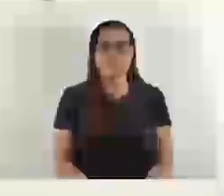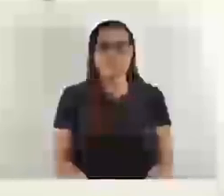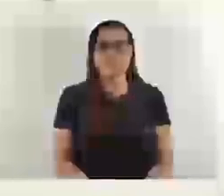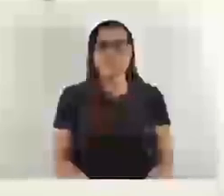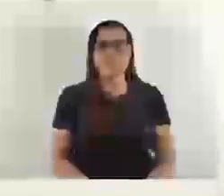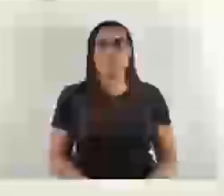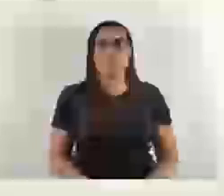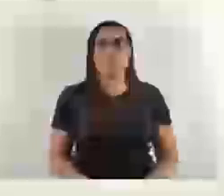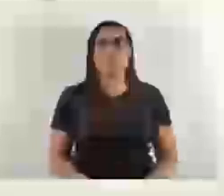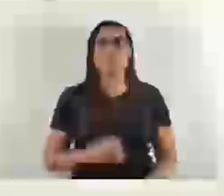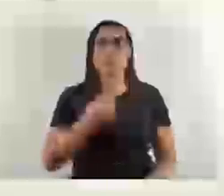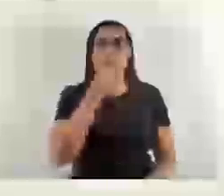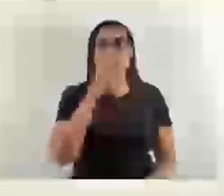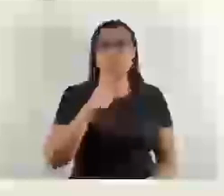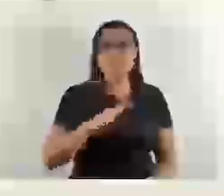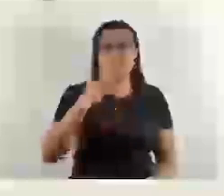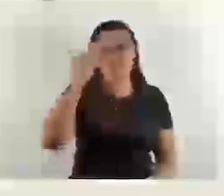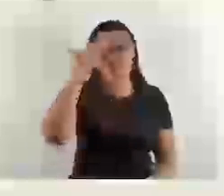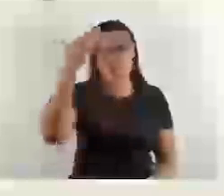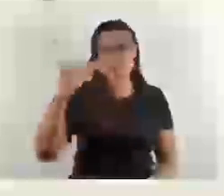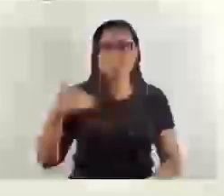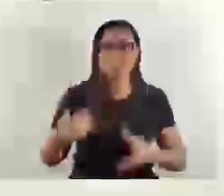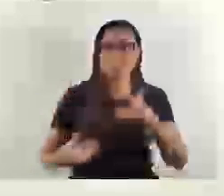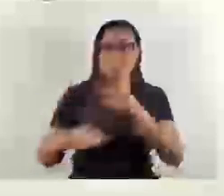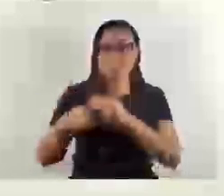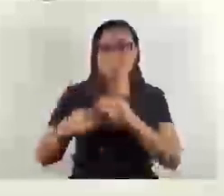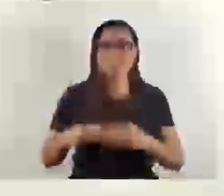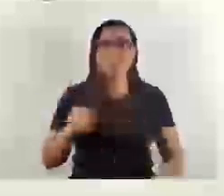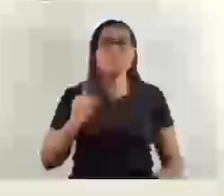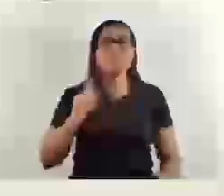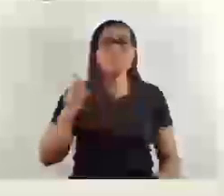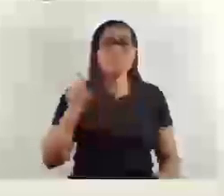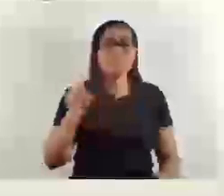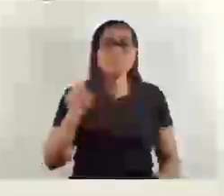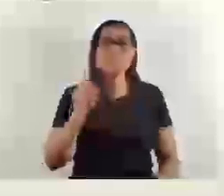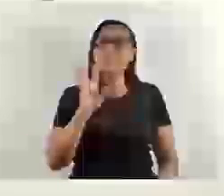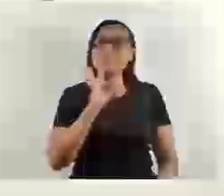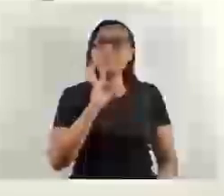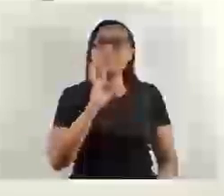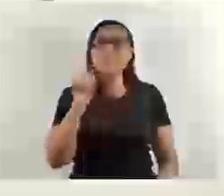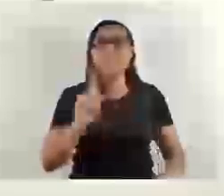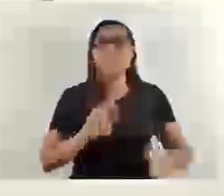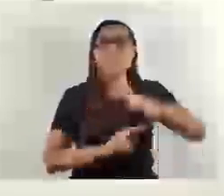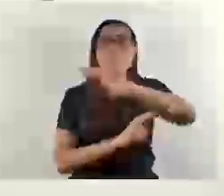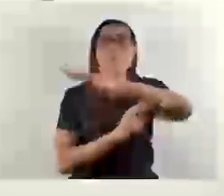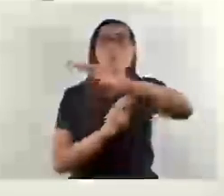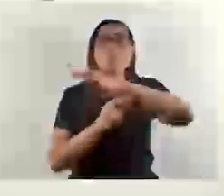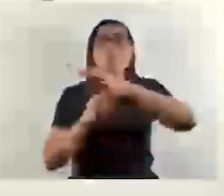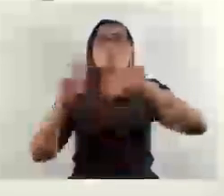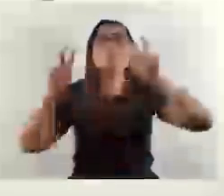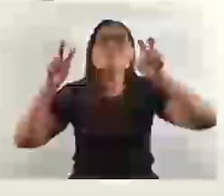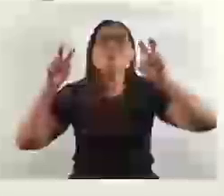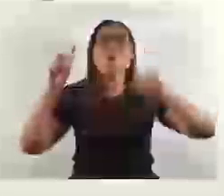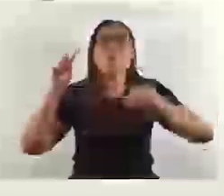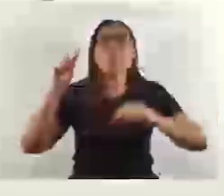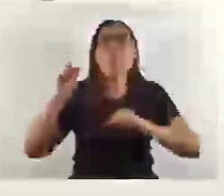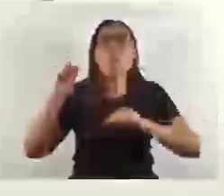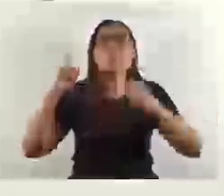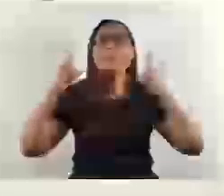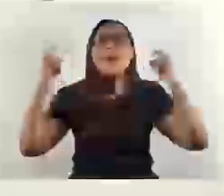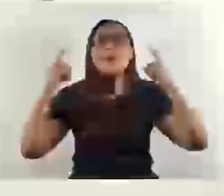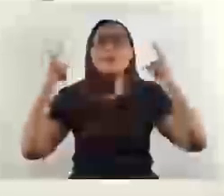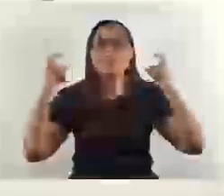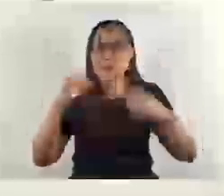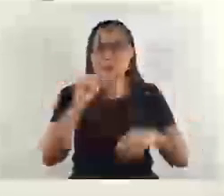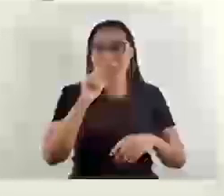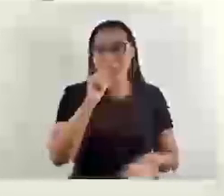Boa tarde, Fernando. Obrigado pela parte. Ali é conhecida como a ponte do barulho, não Fernando? É. A ponte do barulho da água. A gente esteve olhando